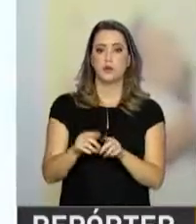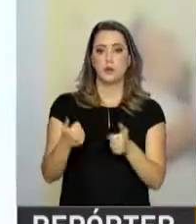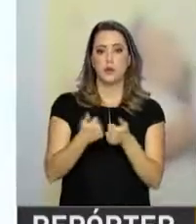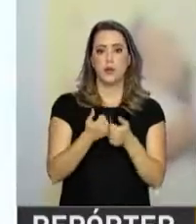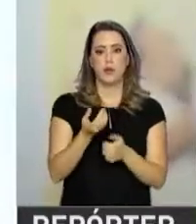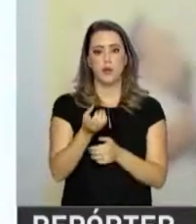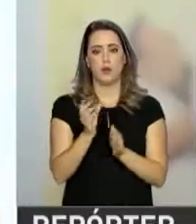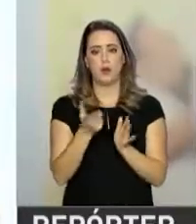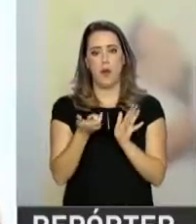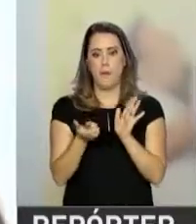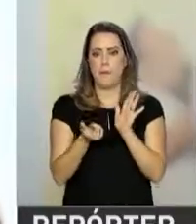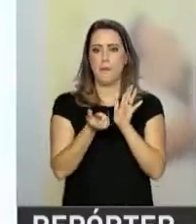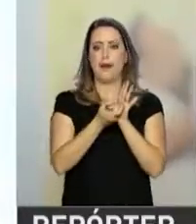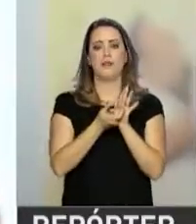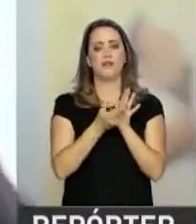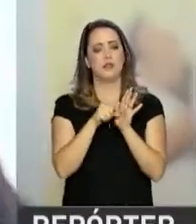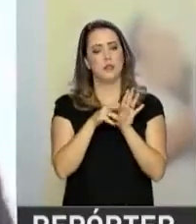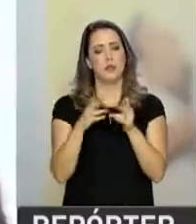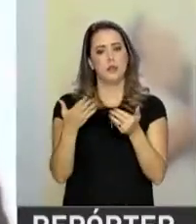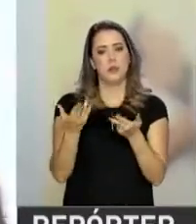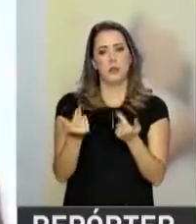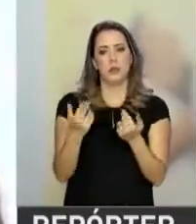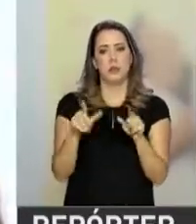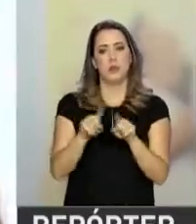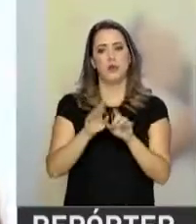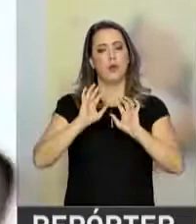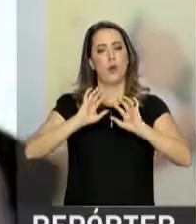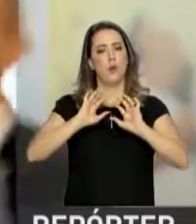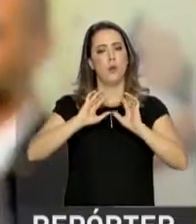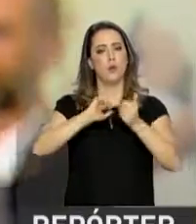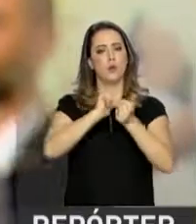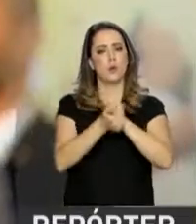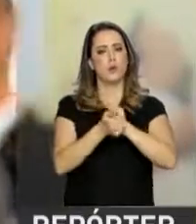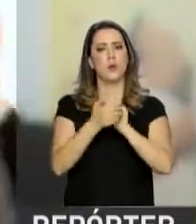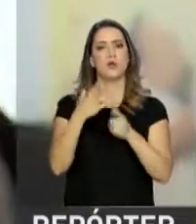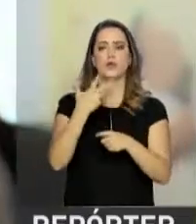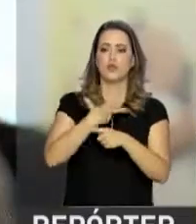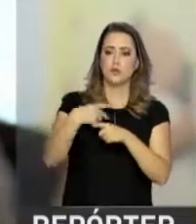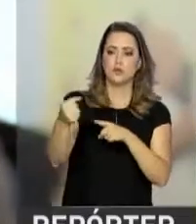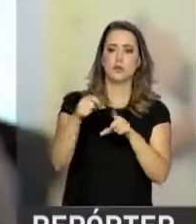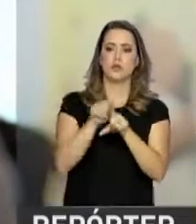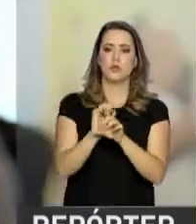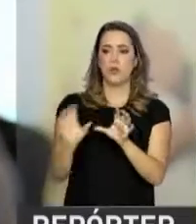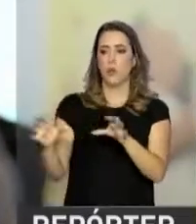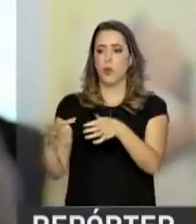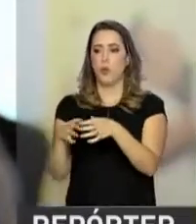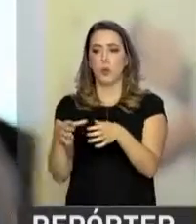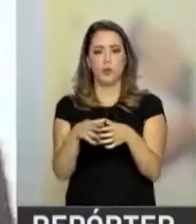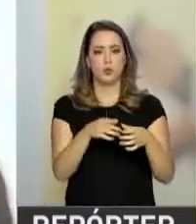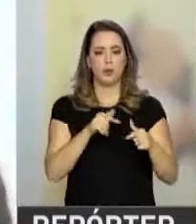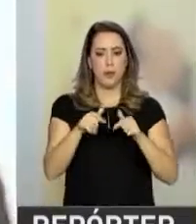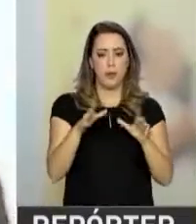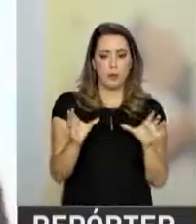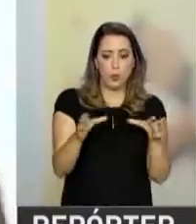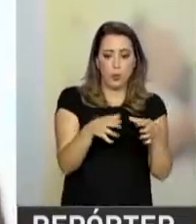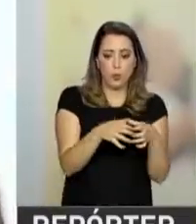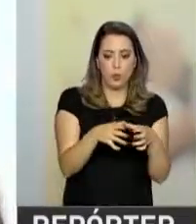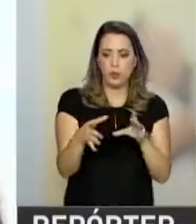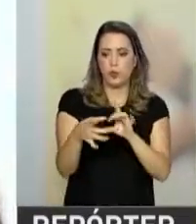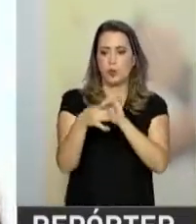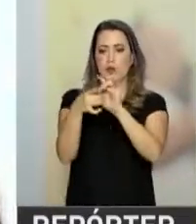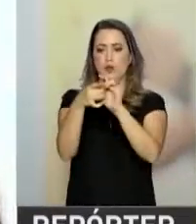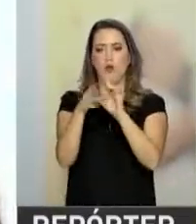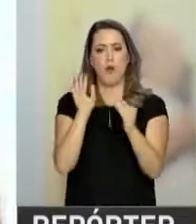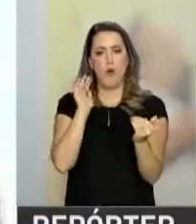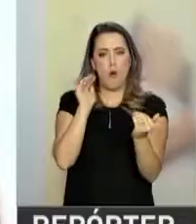os atributos observados no esporte, que são superação, trabalho em equipe, dedicação, foco.